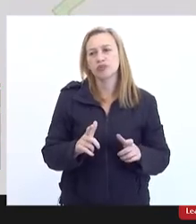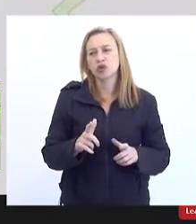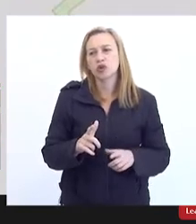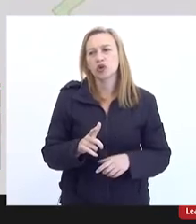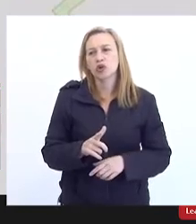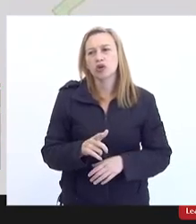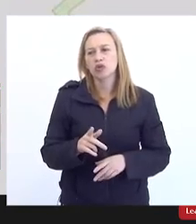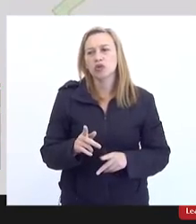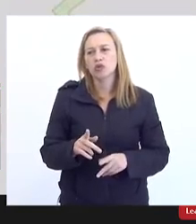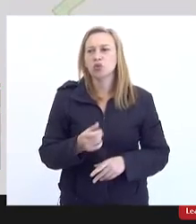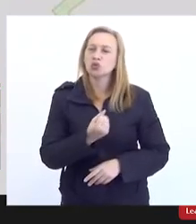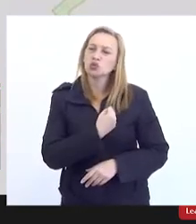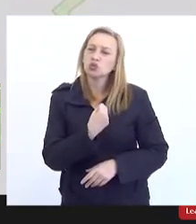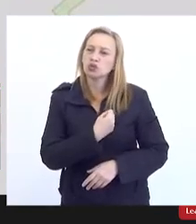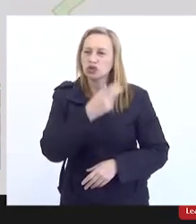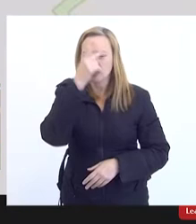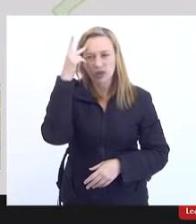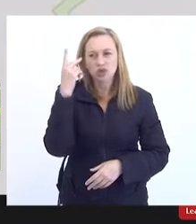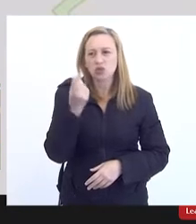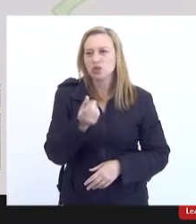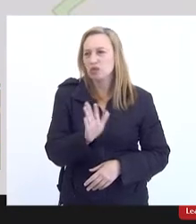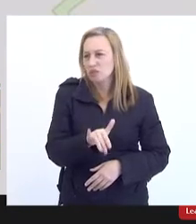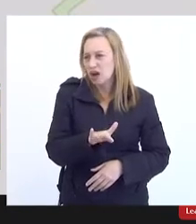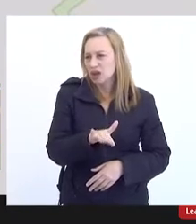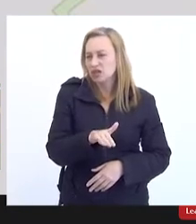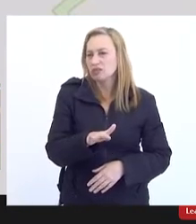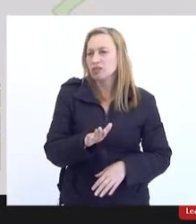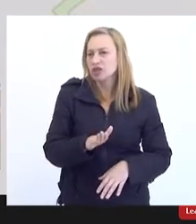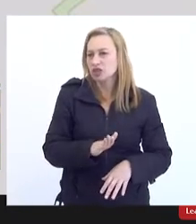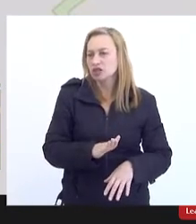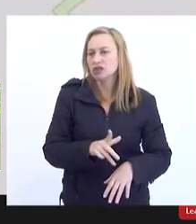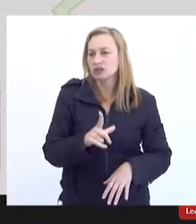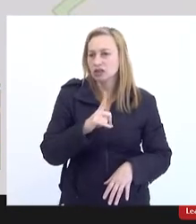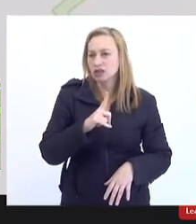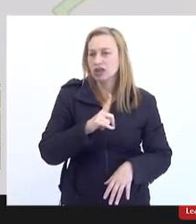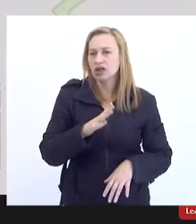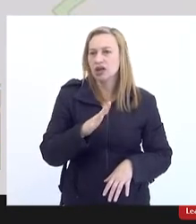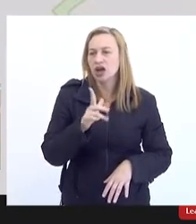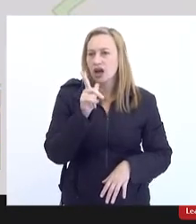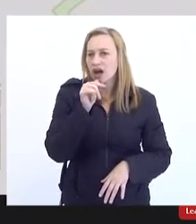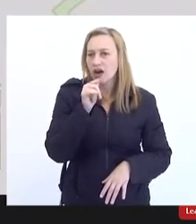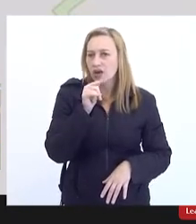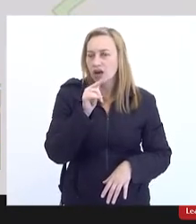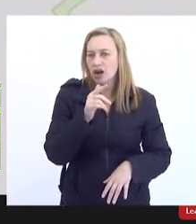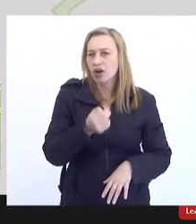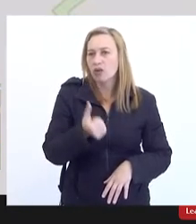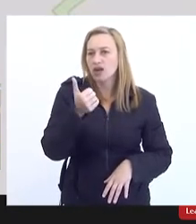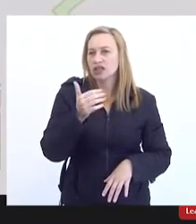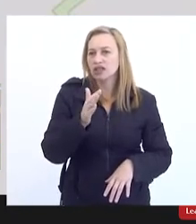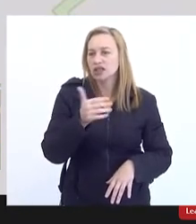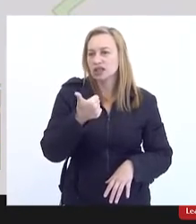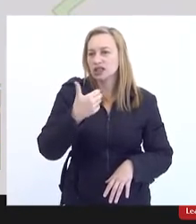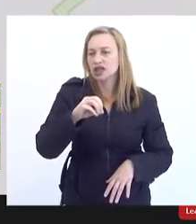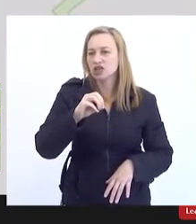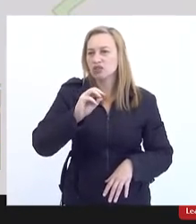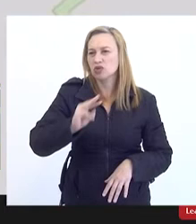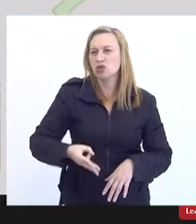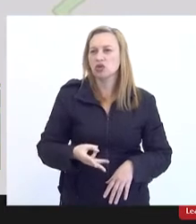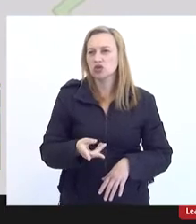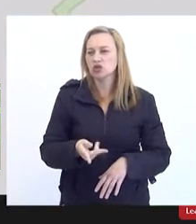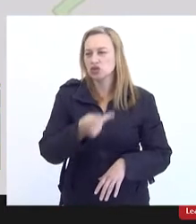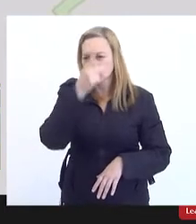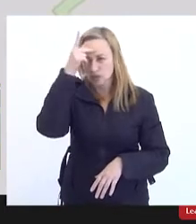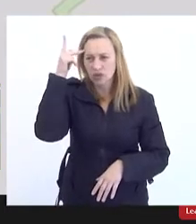ela provê água a quase 10 milhões de habitantes por conta da transposição realizada no Rio